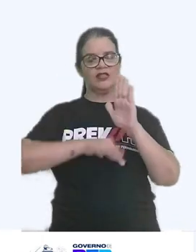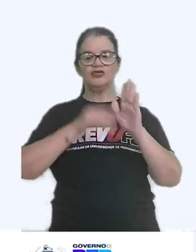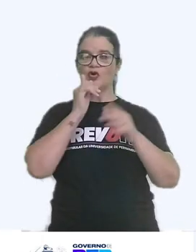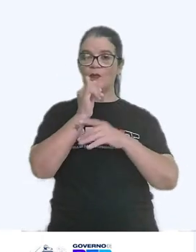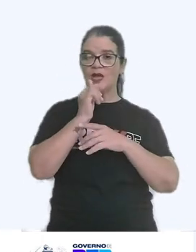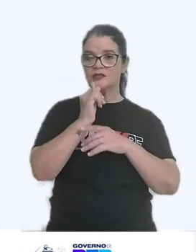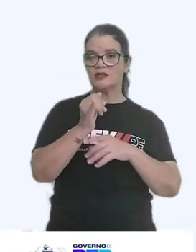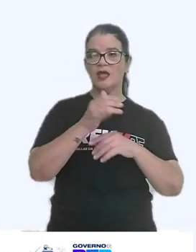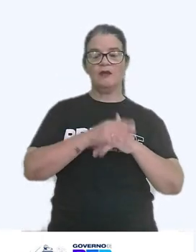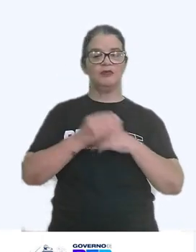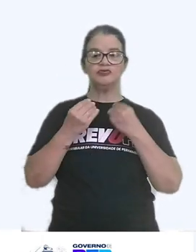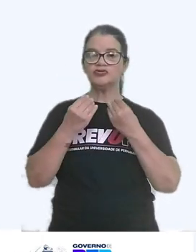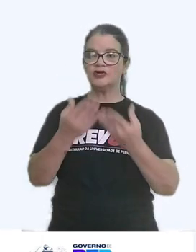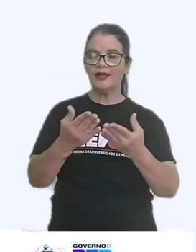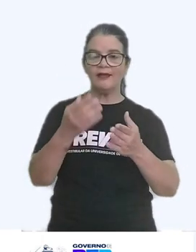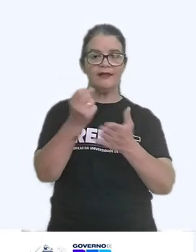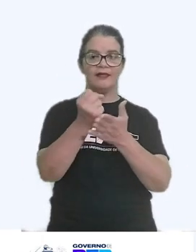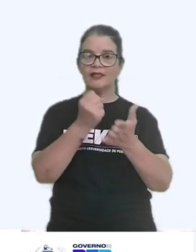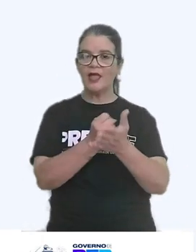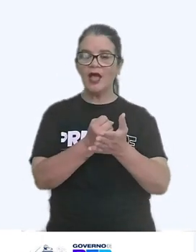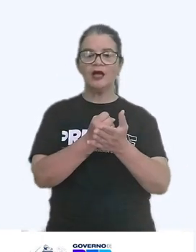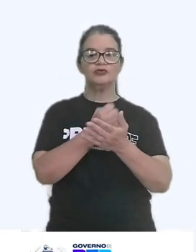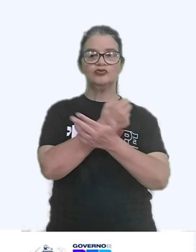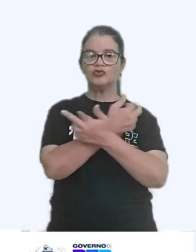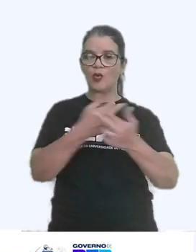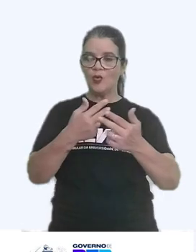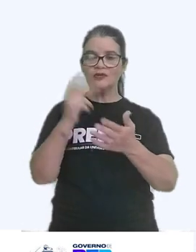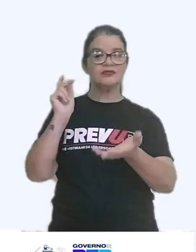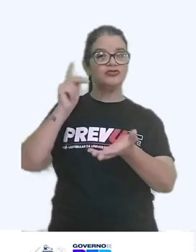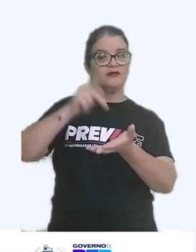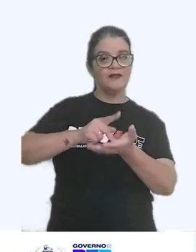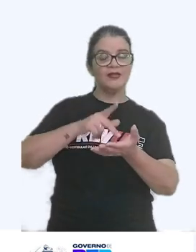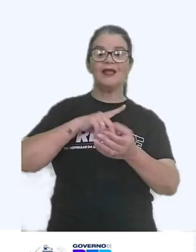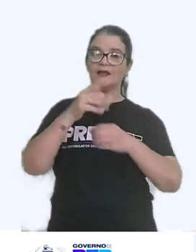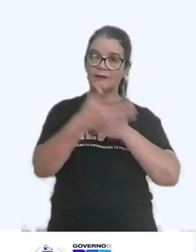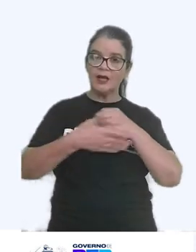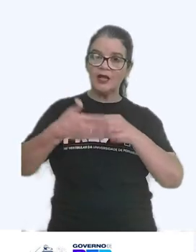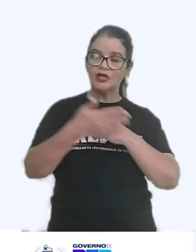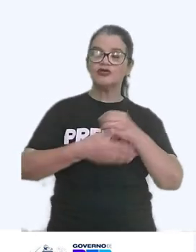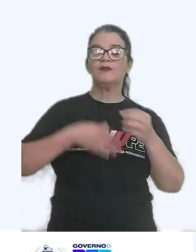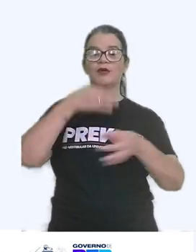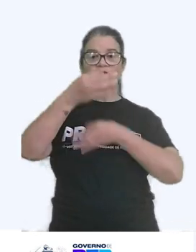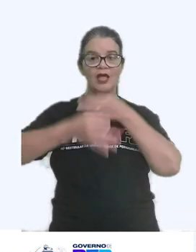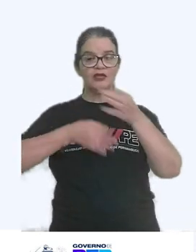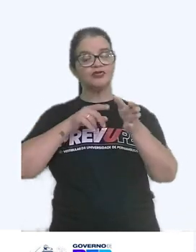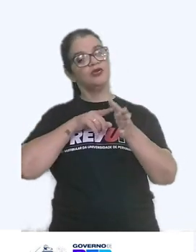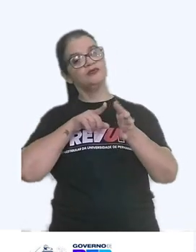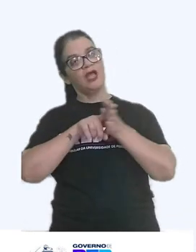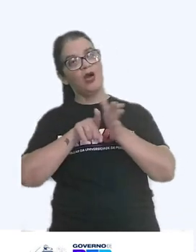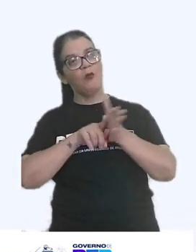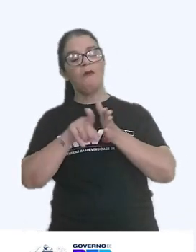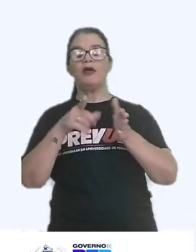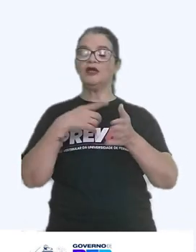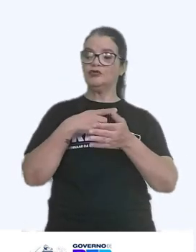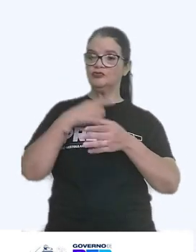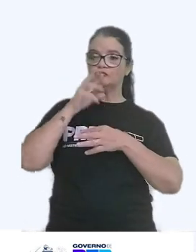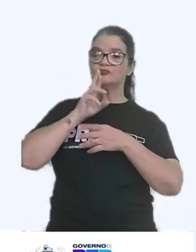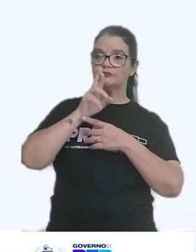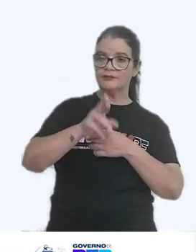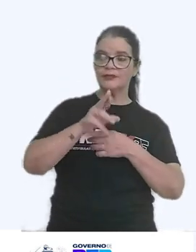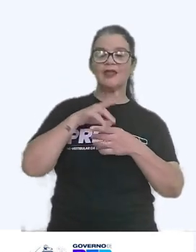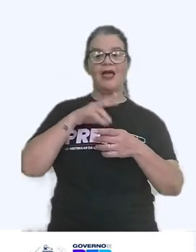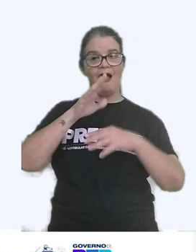exemplos, dados, evidências para respaldar seus argumentos. A capacidade de